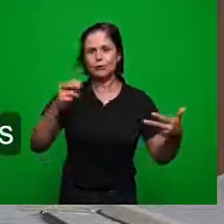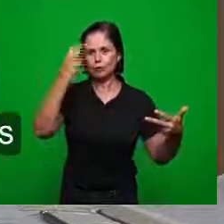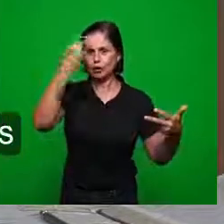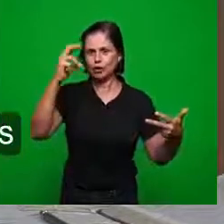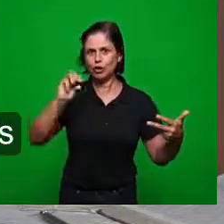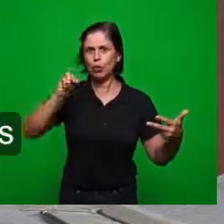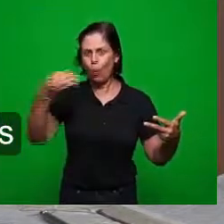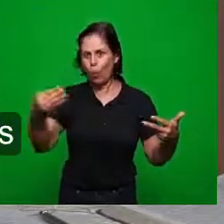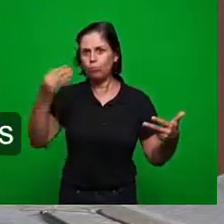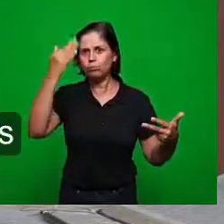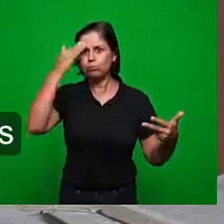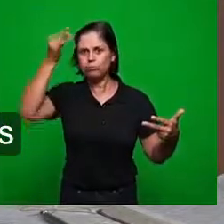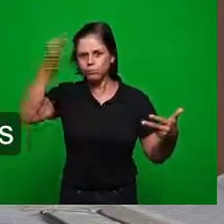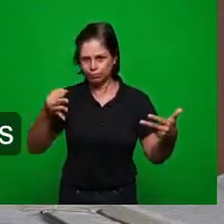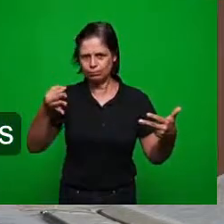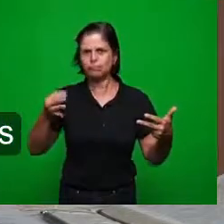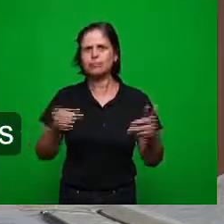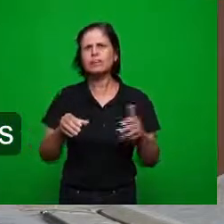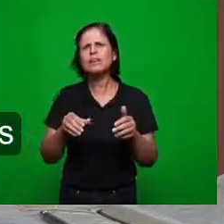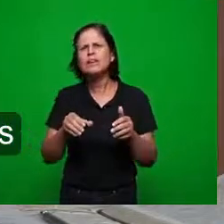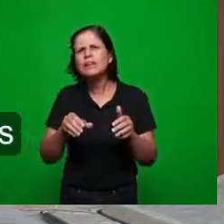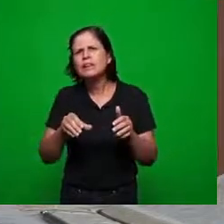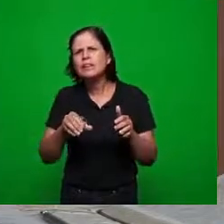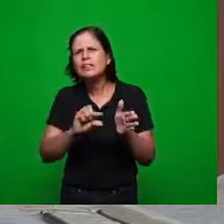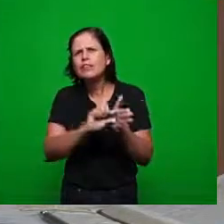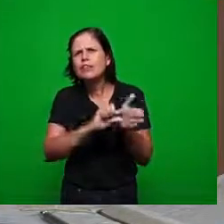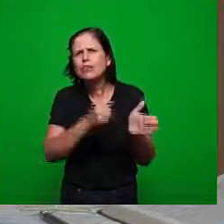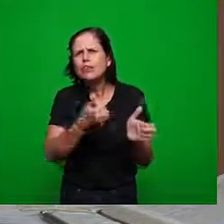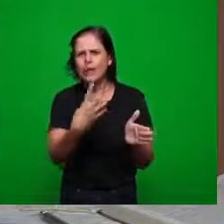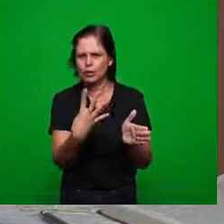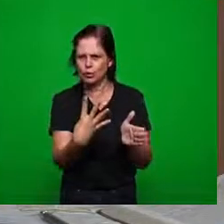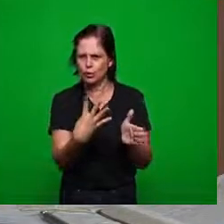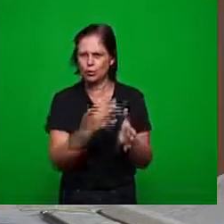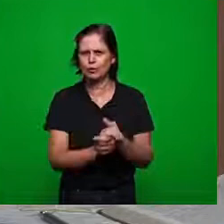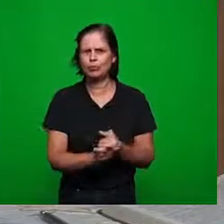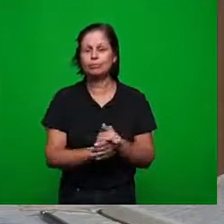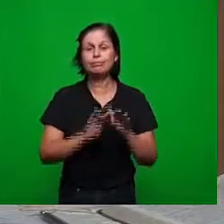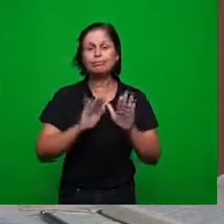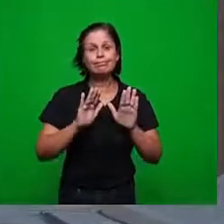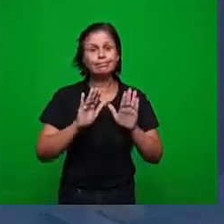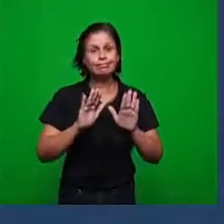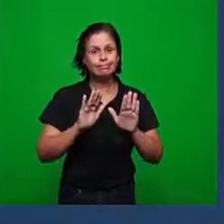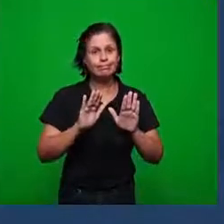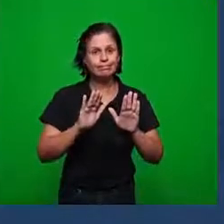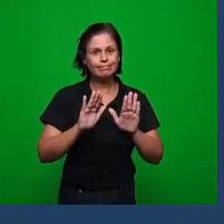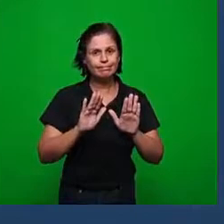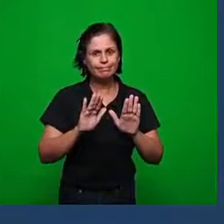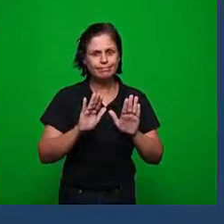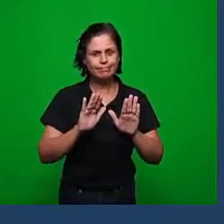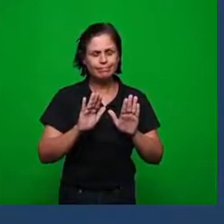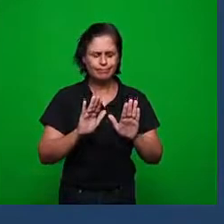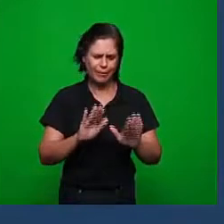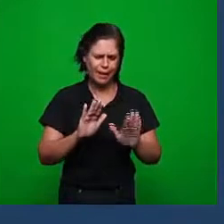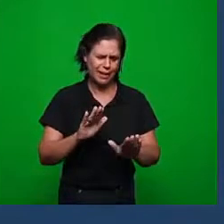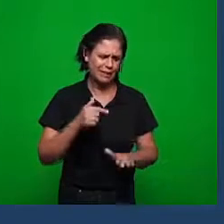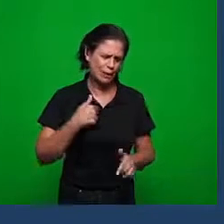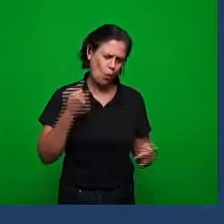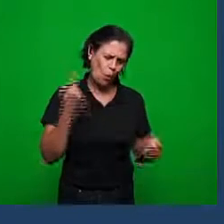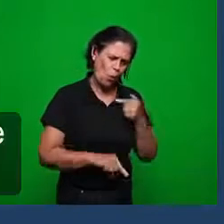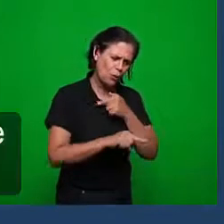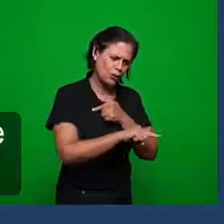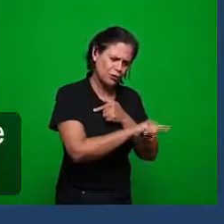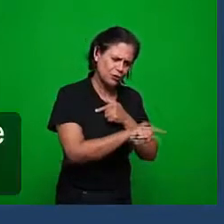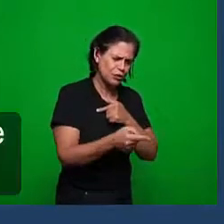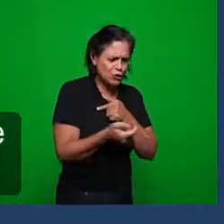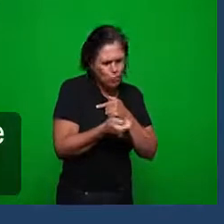capítulo 2 verso 14 a expressão que diz mas algumas mas umas poucas de coisas tenho contra ti